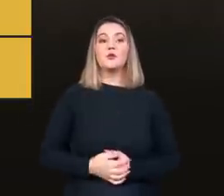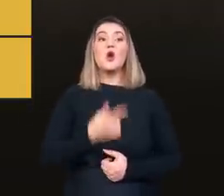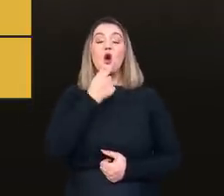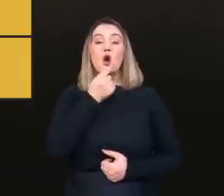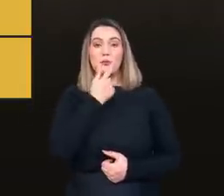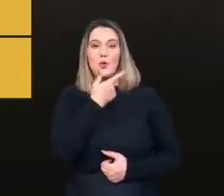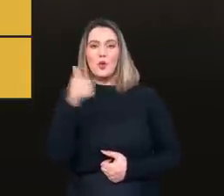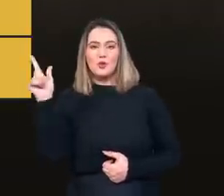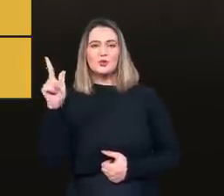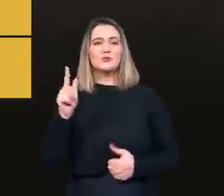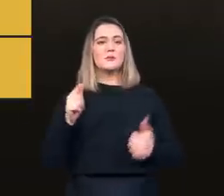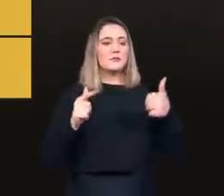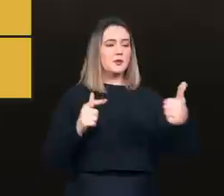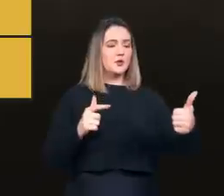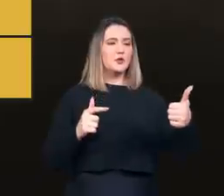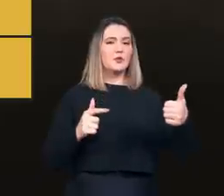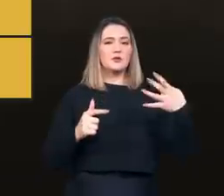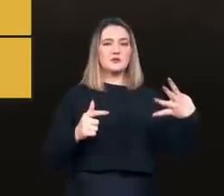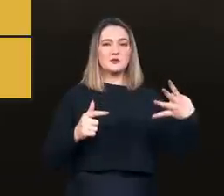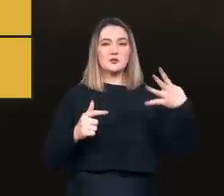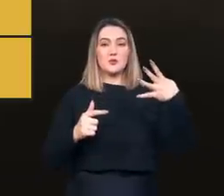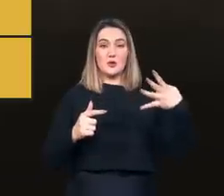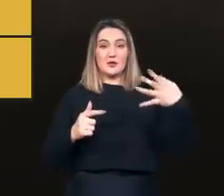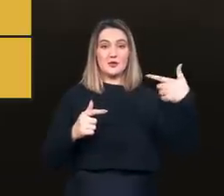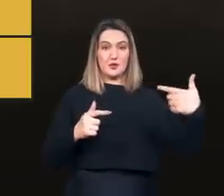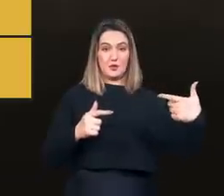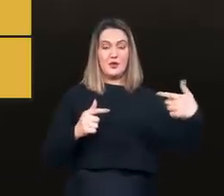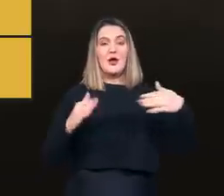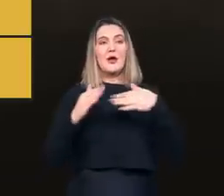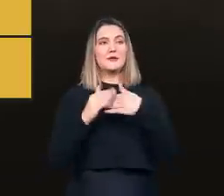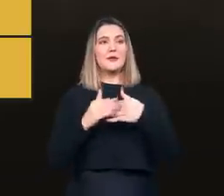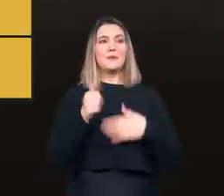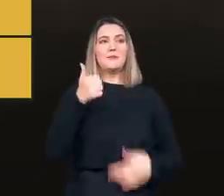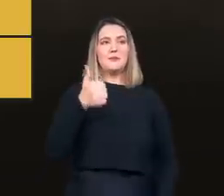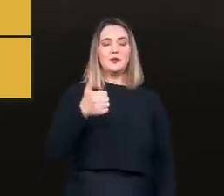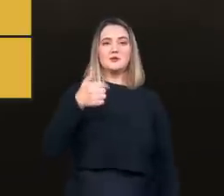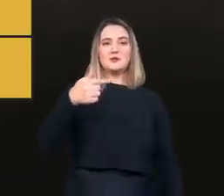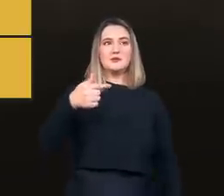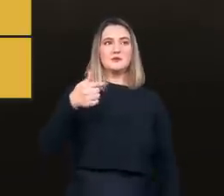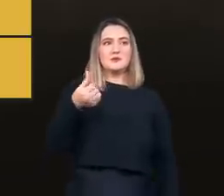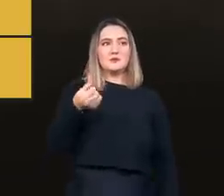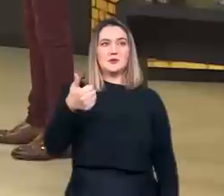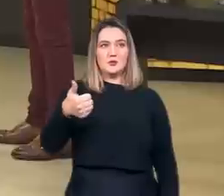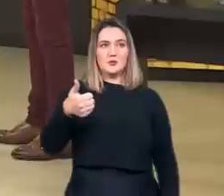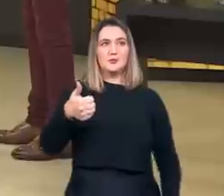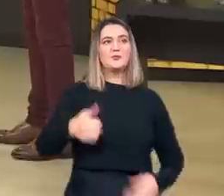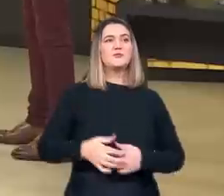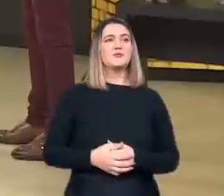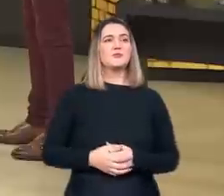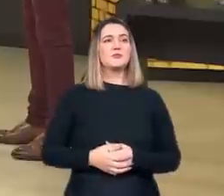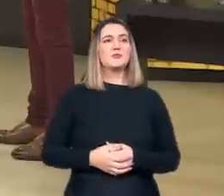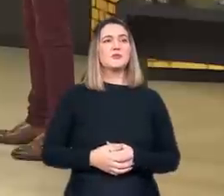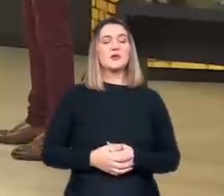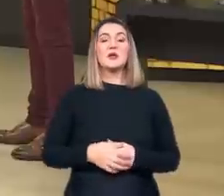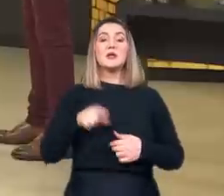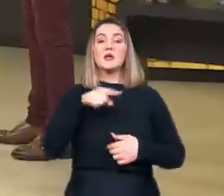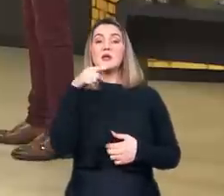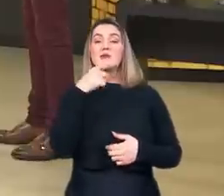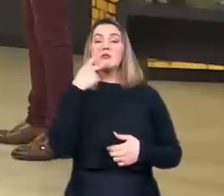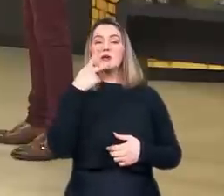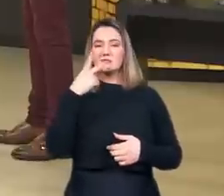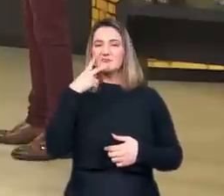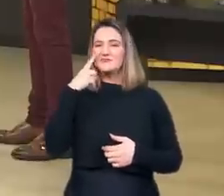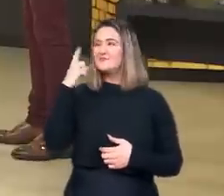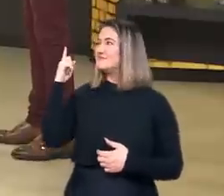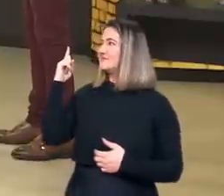1542 a 1761 e depois de 1555 a 1593. Em ambos os casos, você